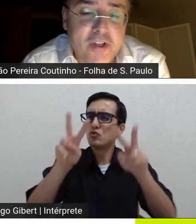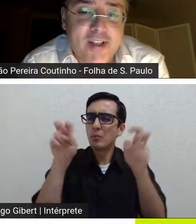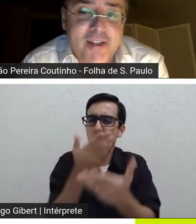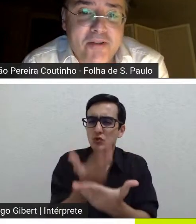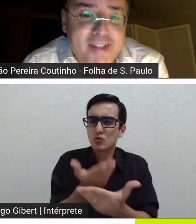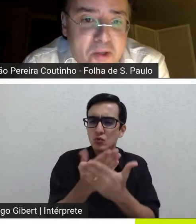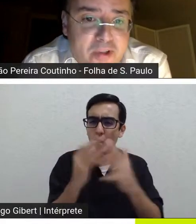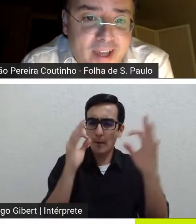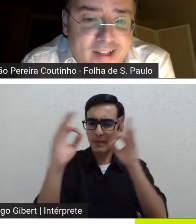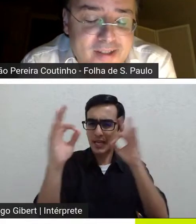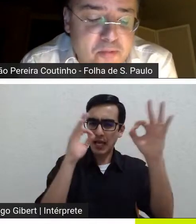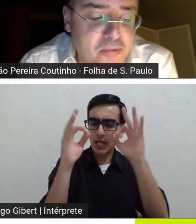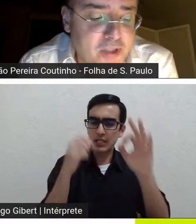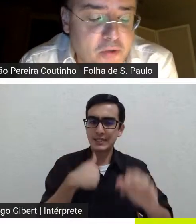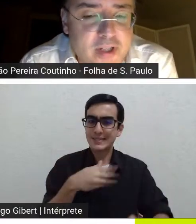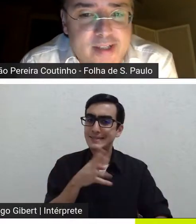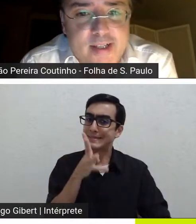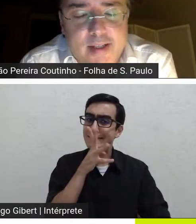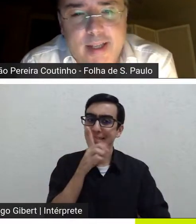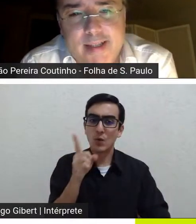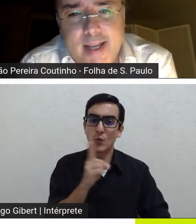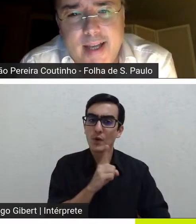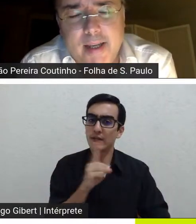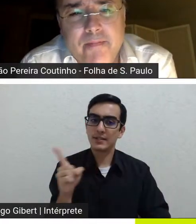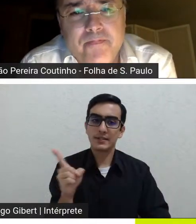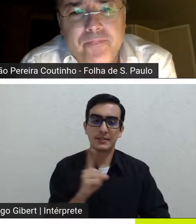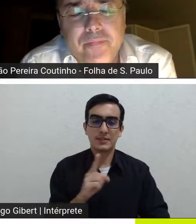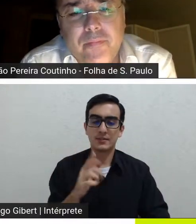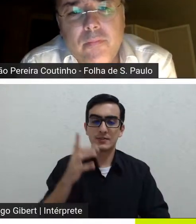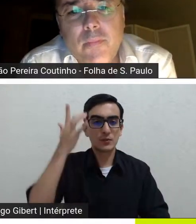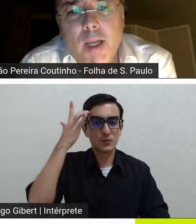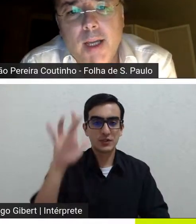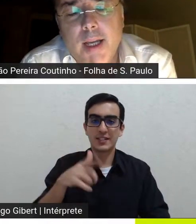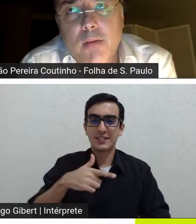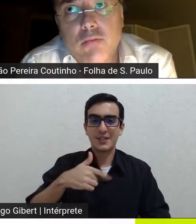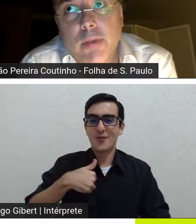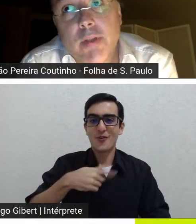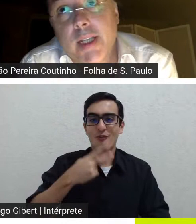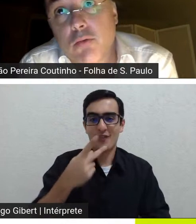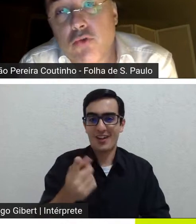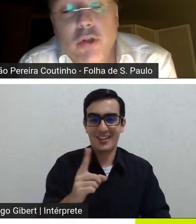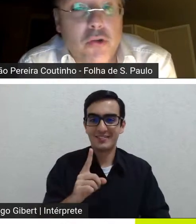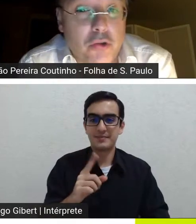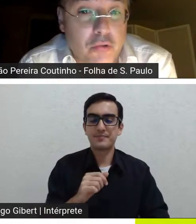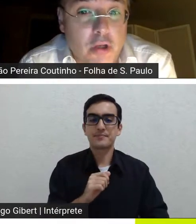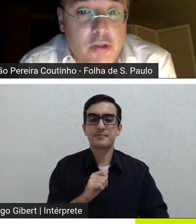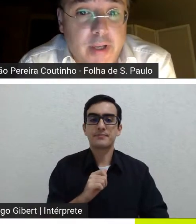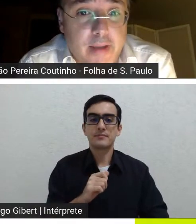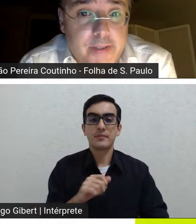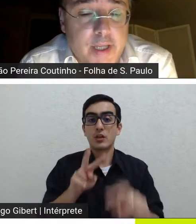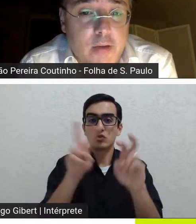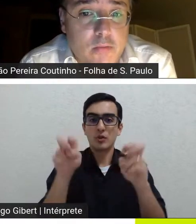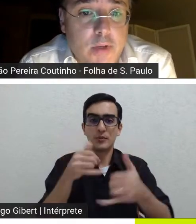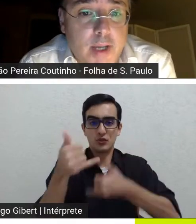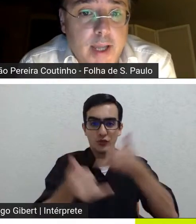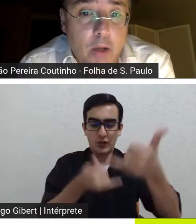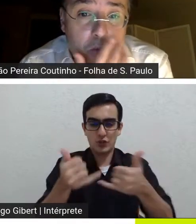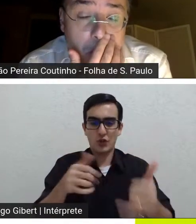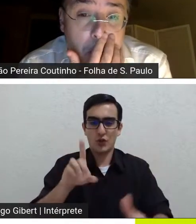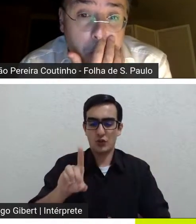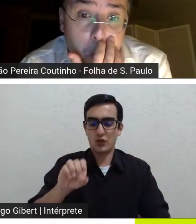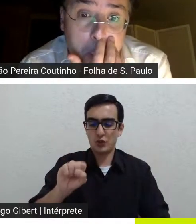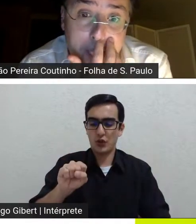me atrevo não sei o que é que se publicou nessa área eu diria que o jogador do Dostoiévski é